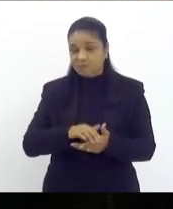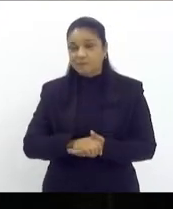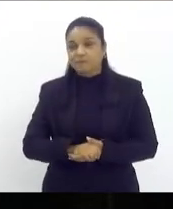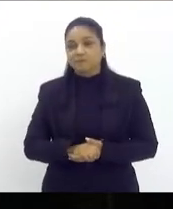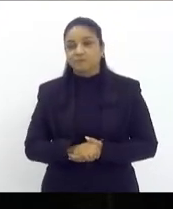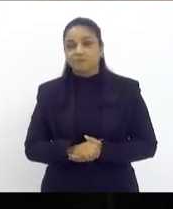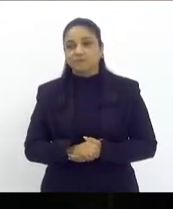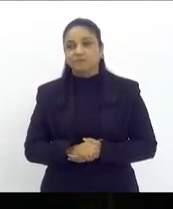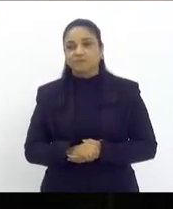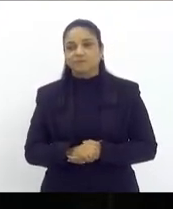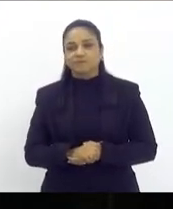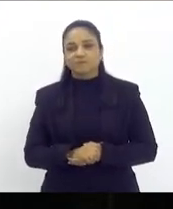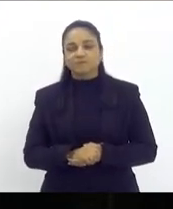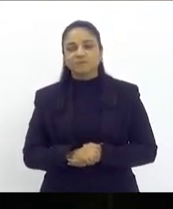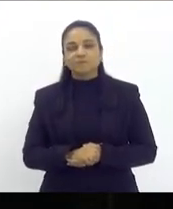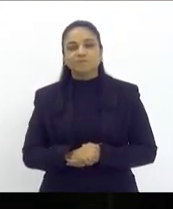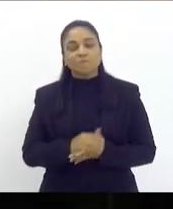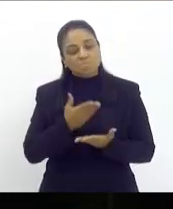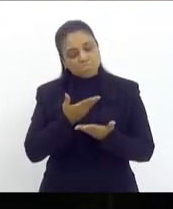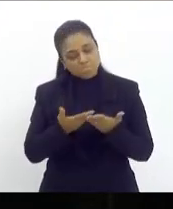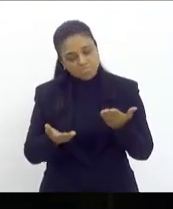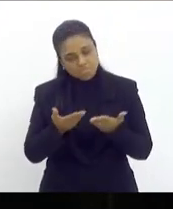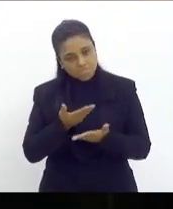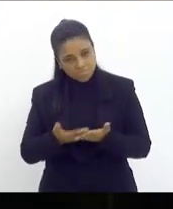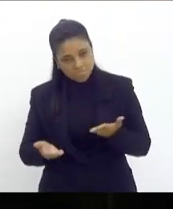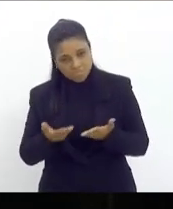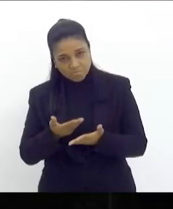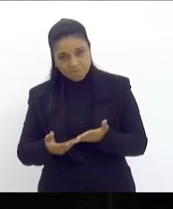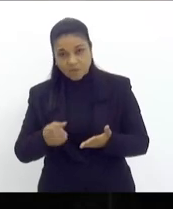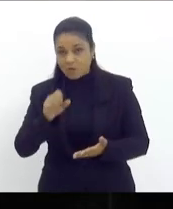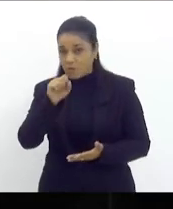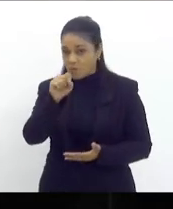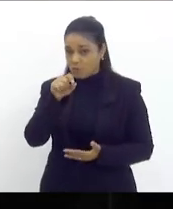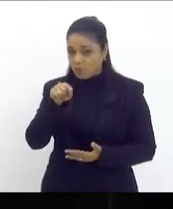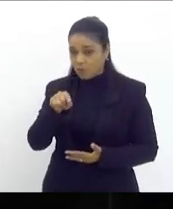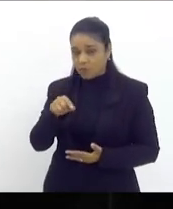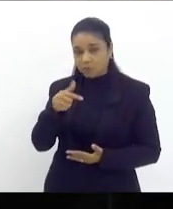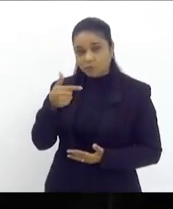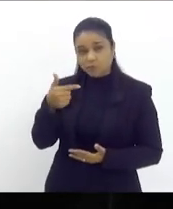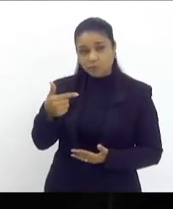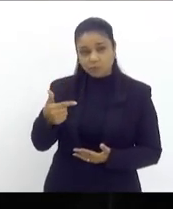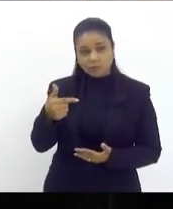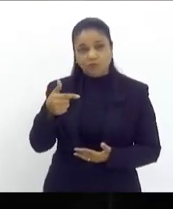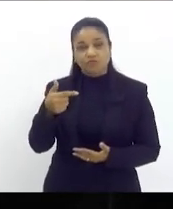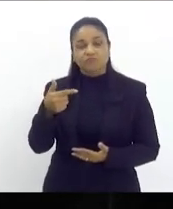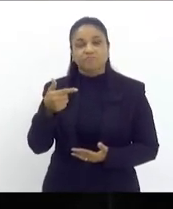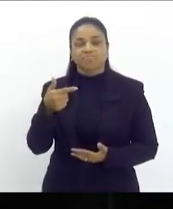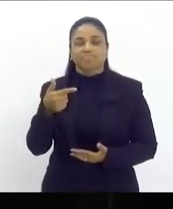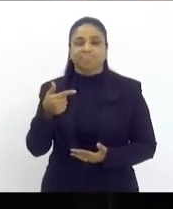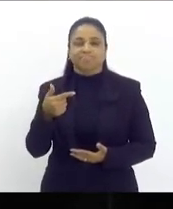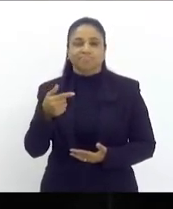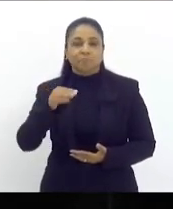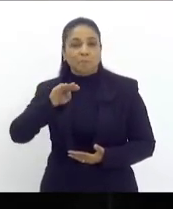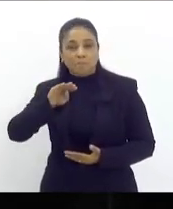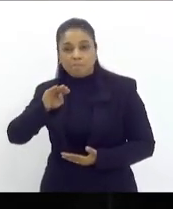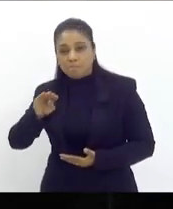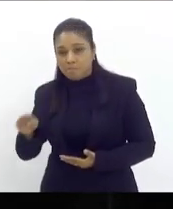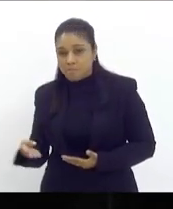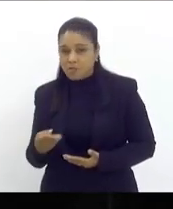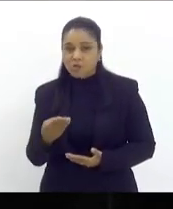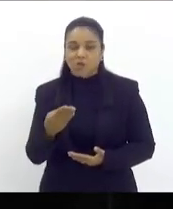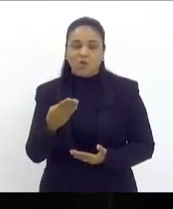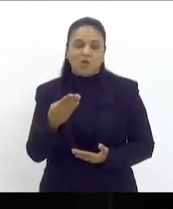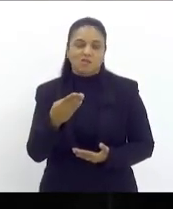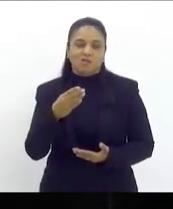vamos perder 8,2 bilhões de receita de ICMS e está